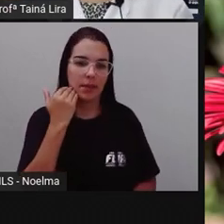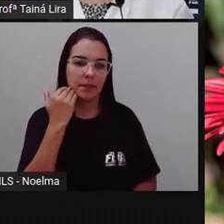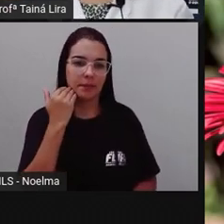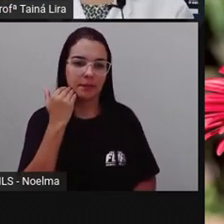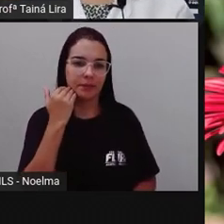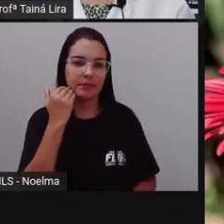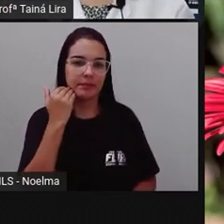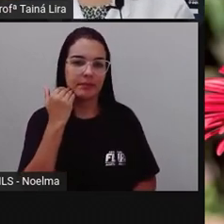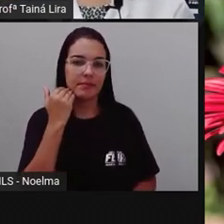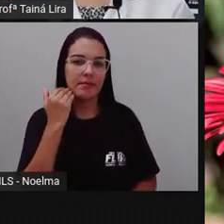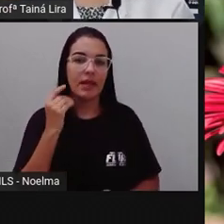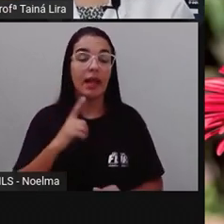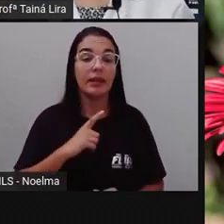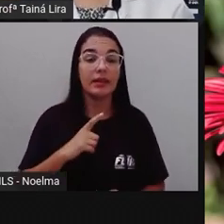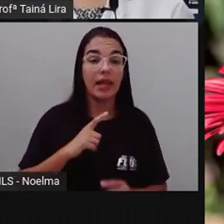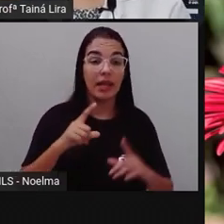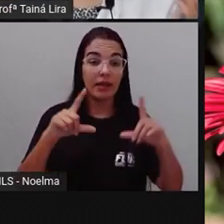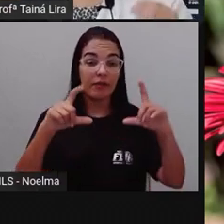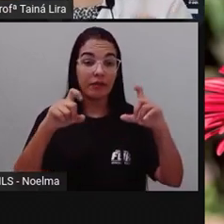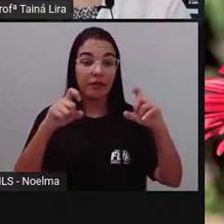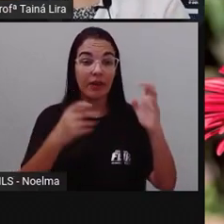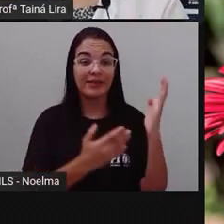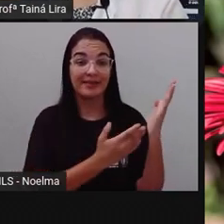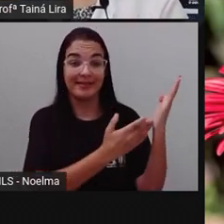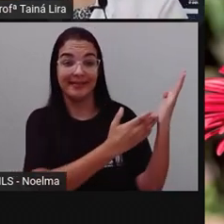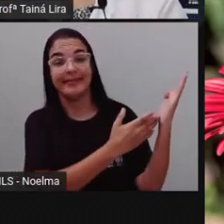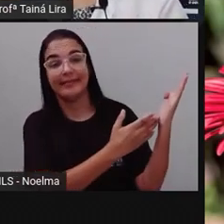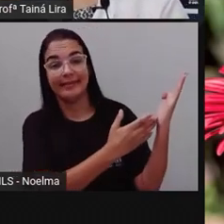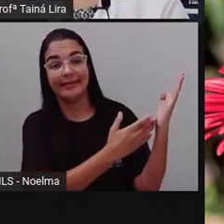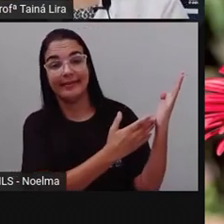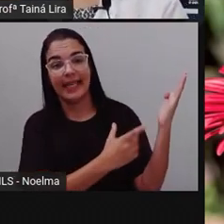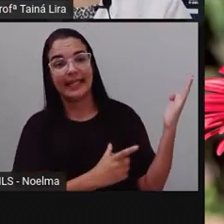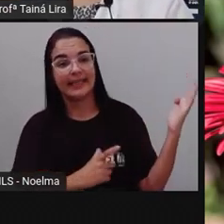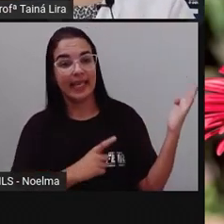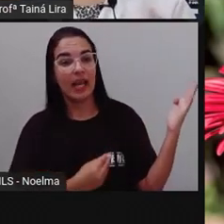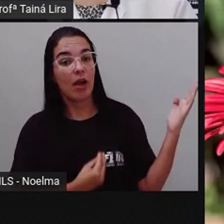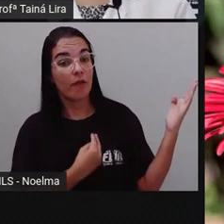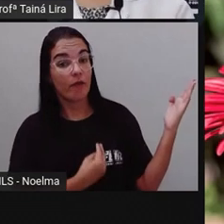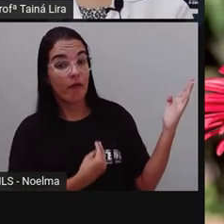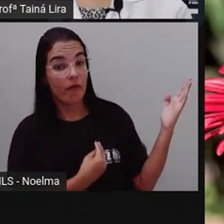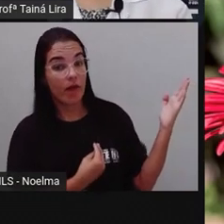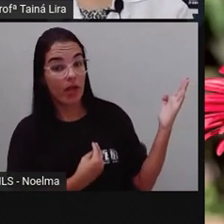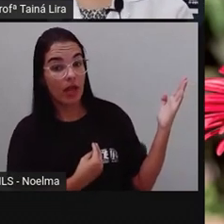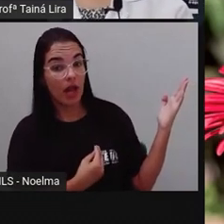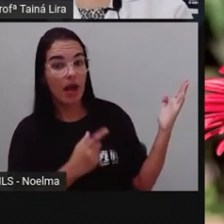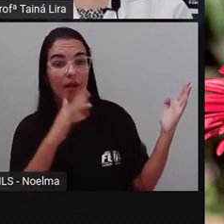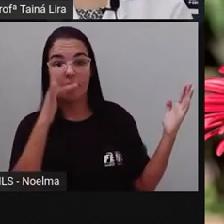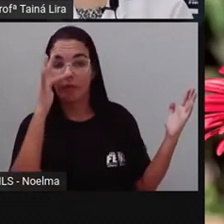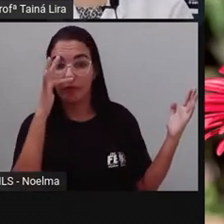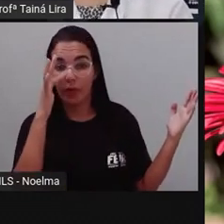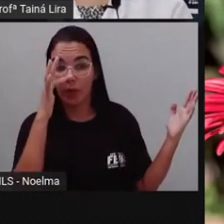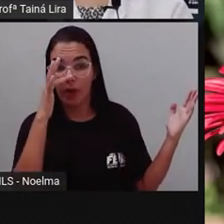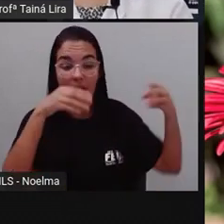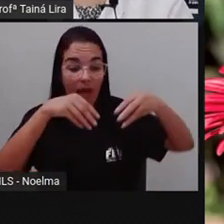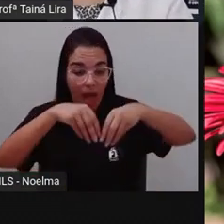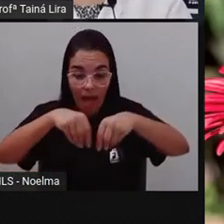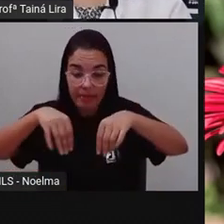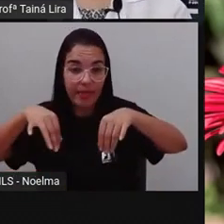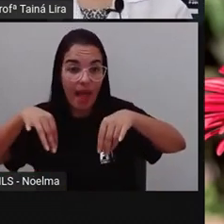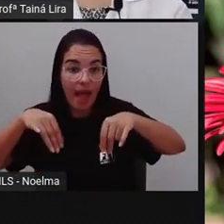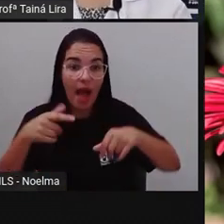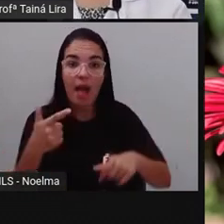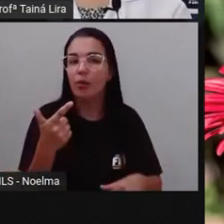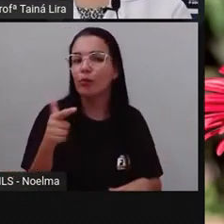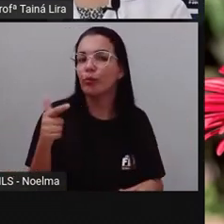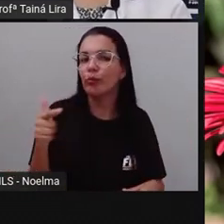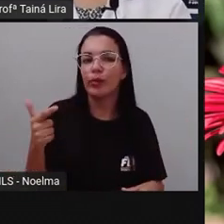E aí, a pró trouxe, olha lá, Mais alguns exemplos de seres vivos e elementos não vivos. Então, olha lá um exemplo